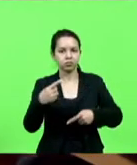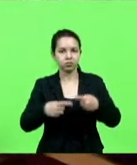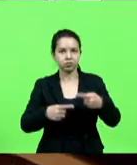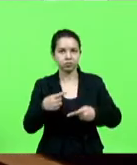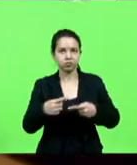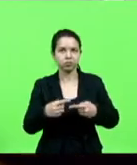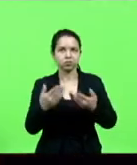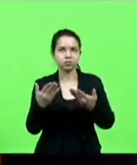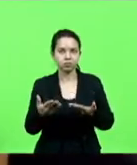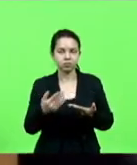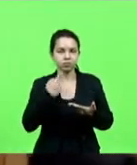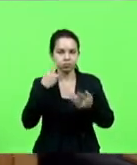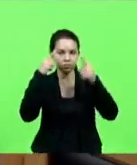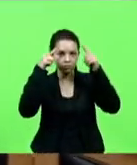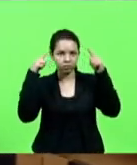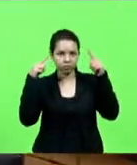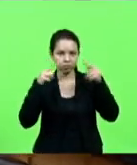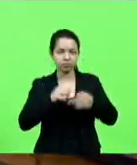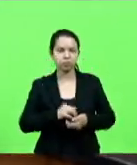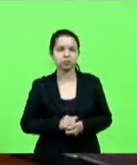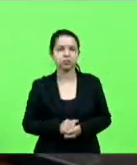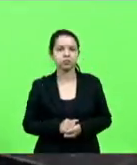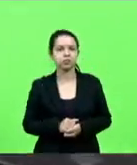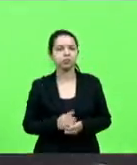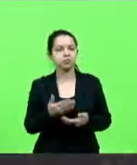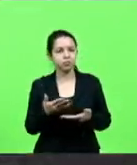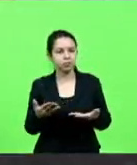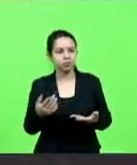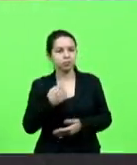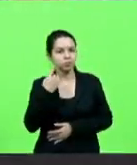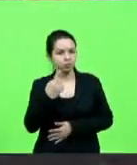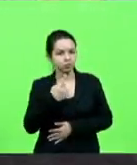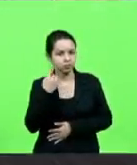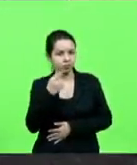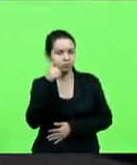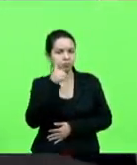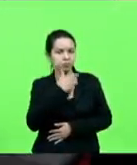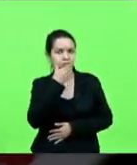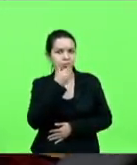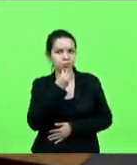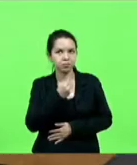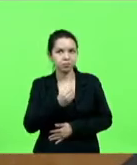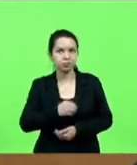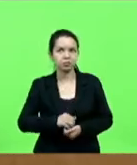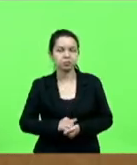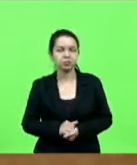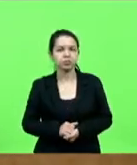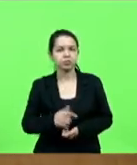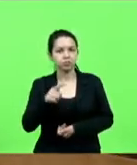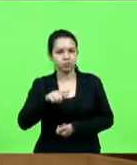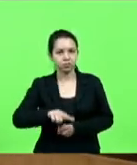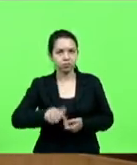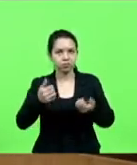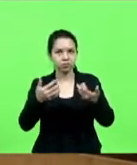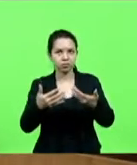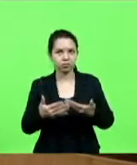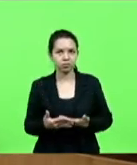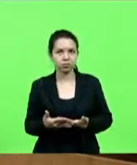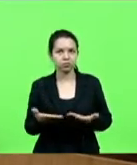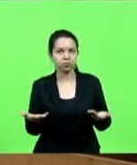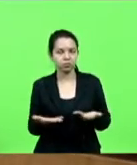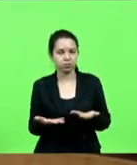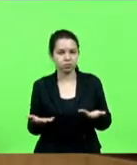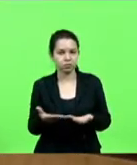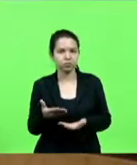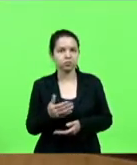presidente, senhoras deputadas, senhores deputados, estimados catarinenses, apenas para reforçar, eu já usei a palavra hoje na